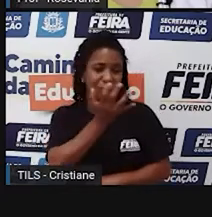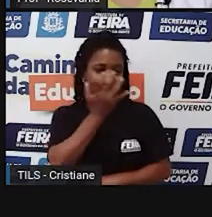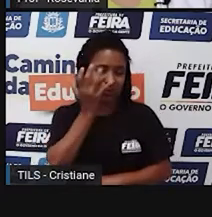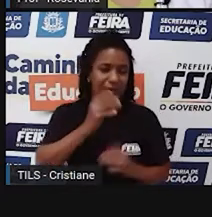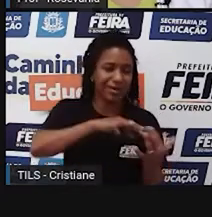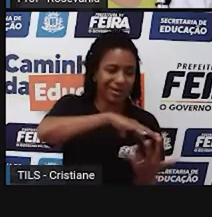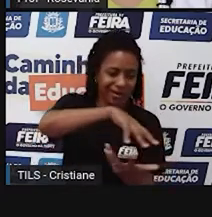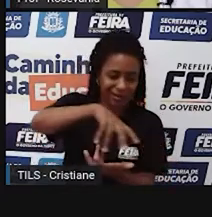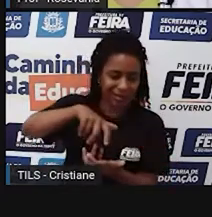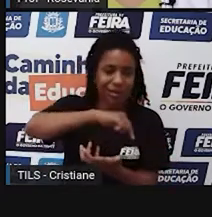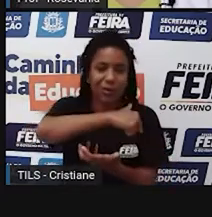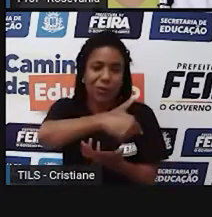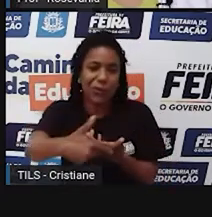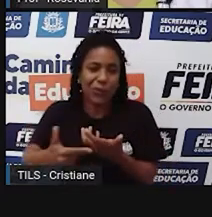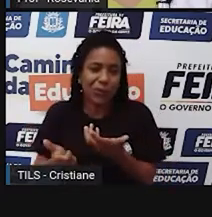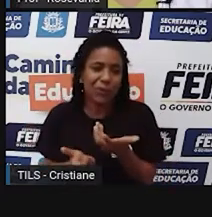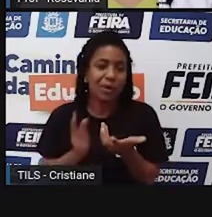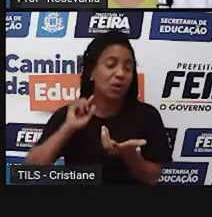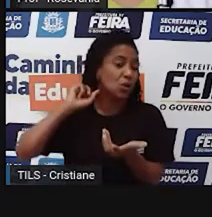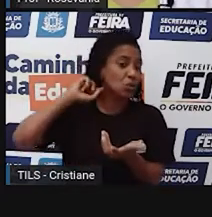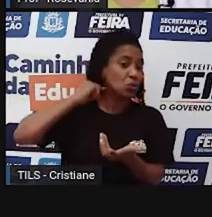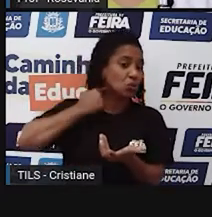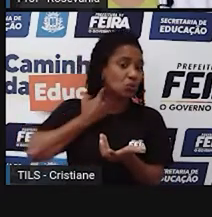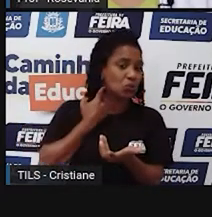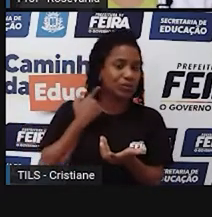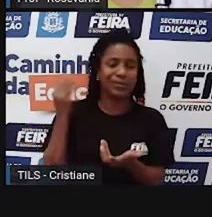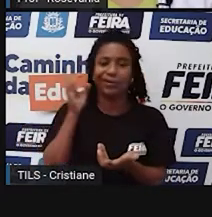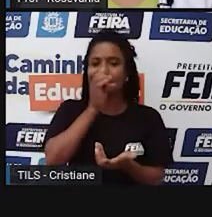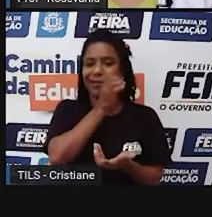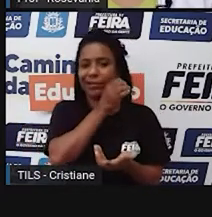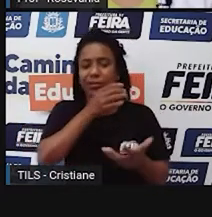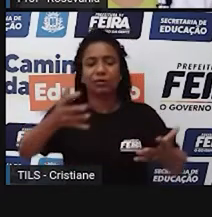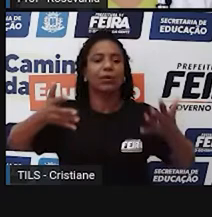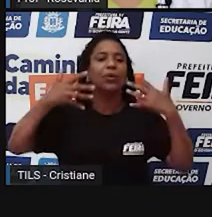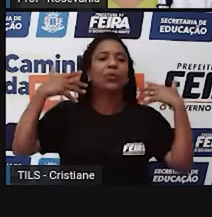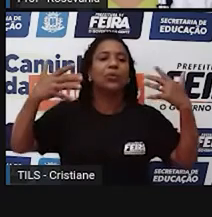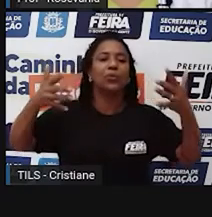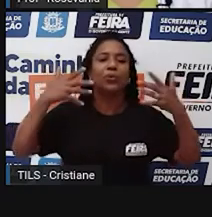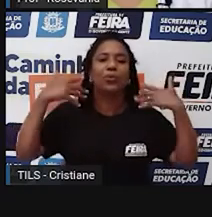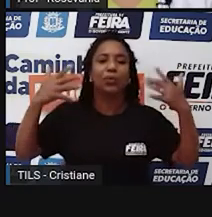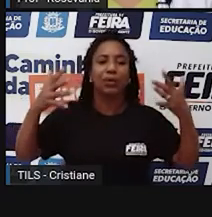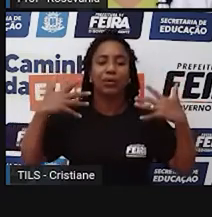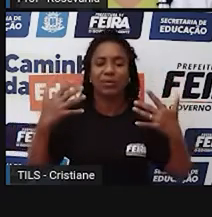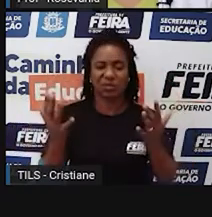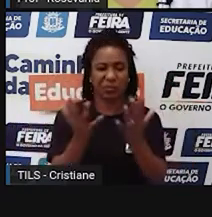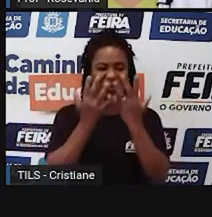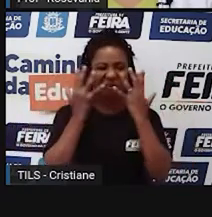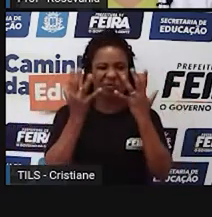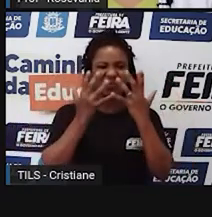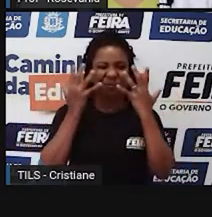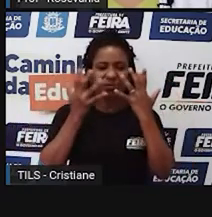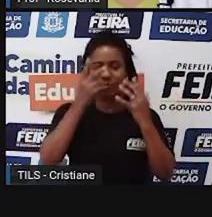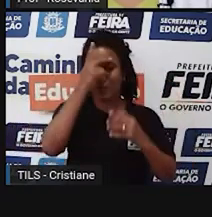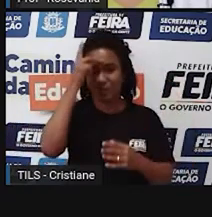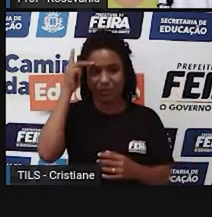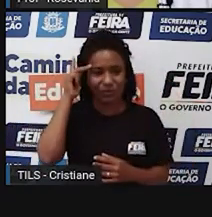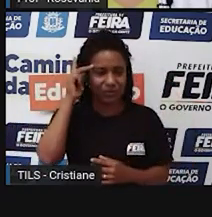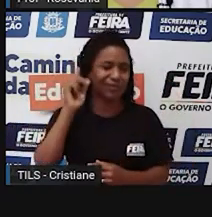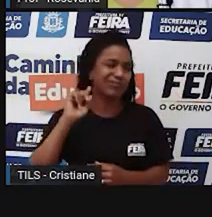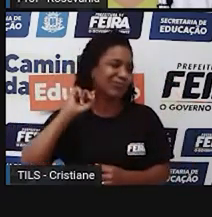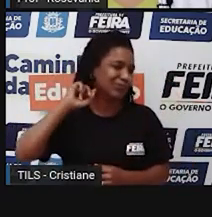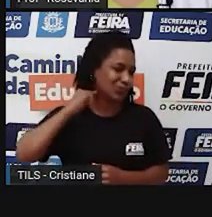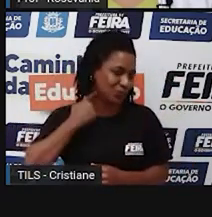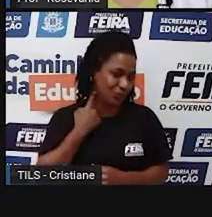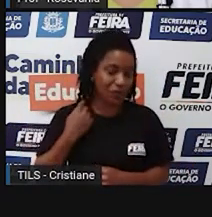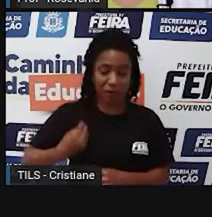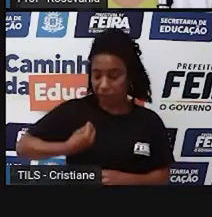Gerando a poluição atmosférica e estresse mesmo na qualidade de vida das pessoas. Outro fator também que a gente